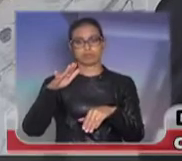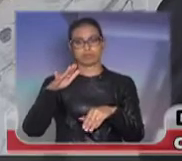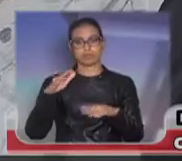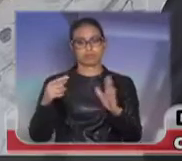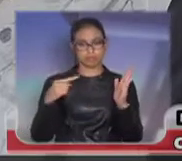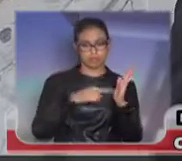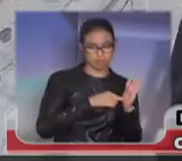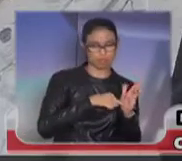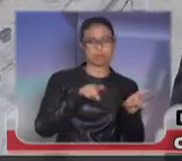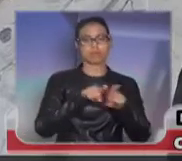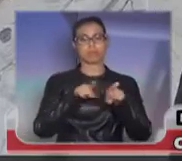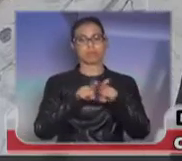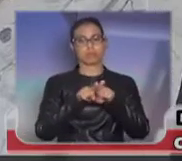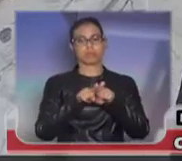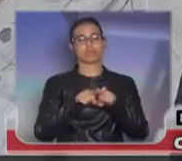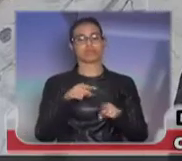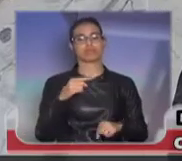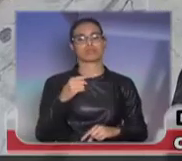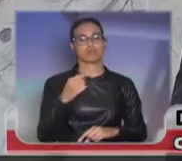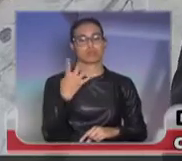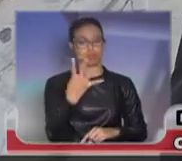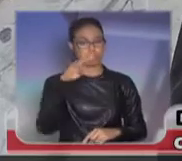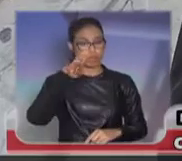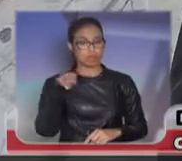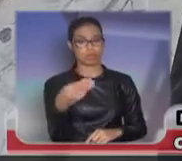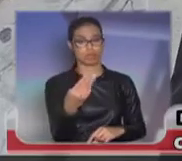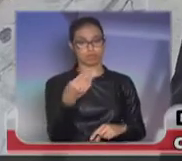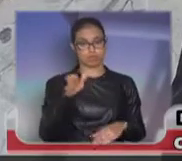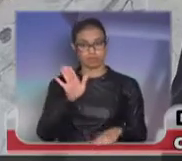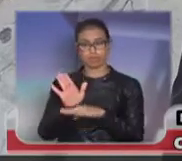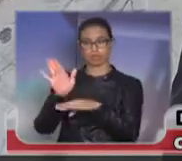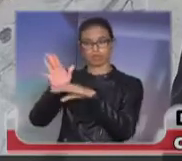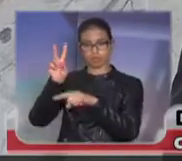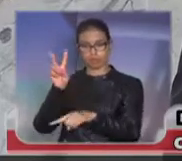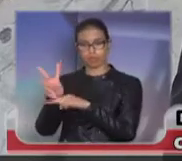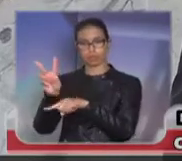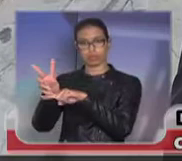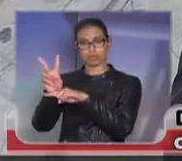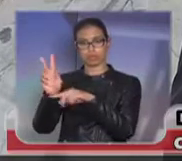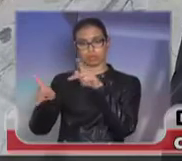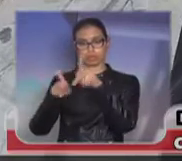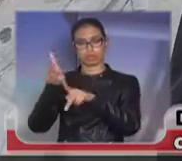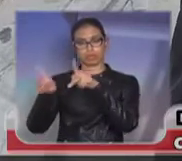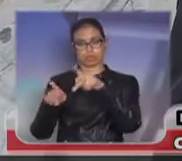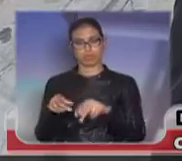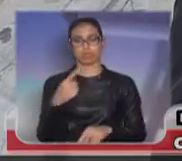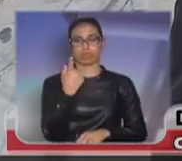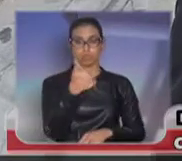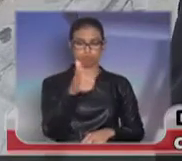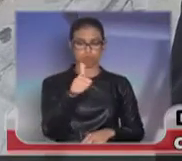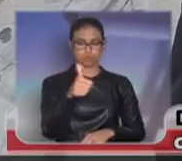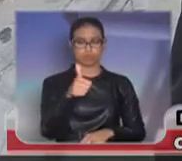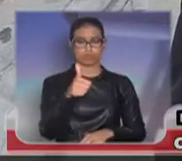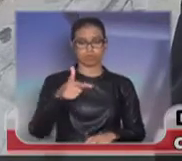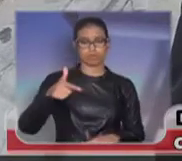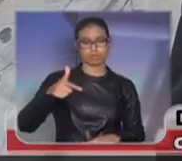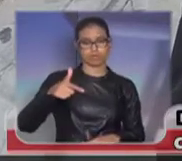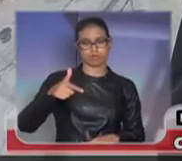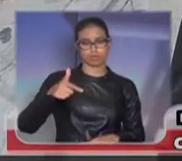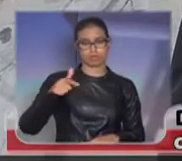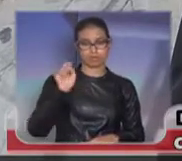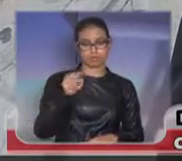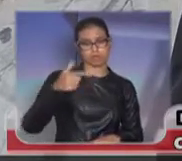milhões e 800 mil auxílios à proteção e proteção à população, 11 mil armas de fogo